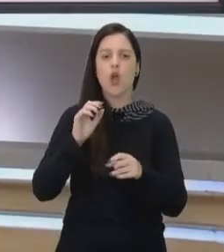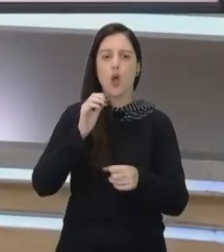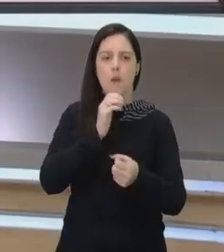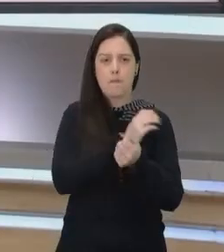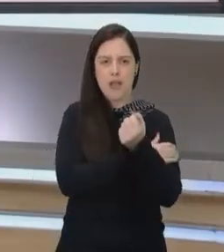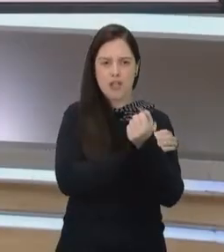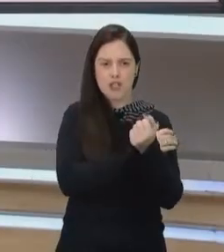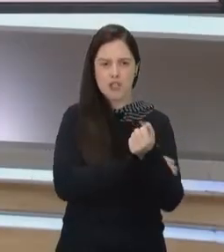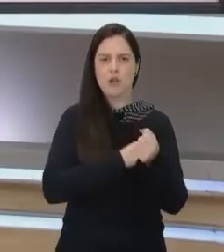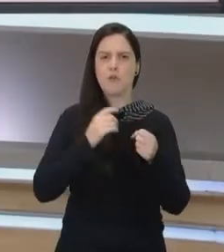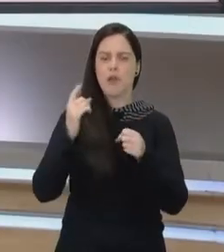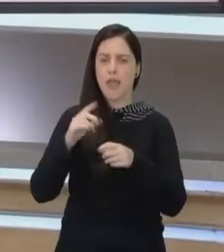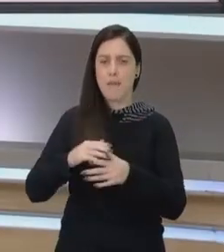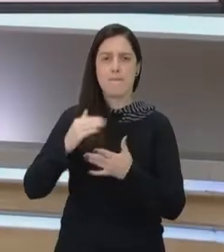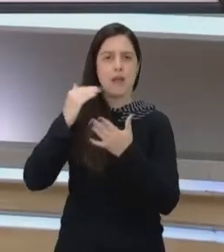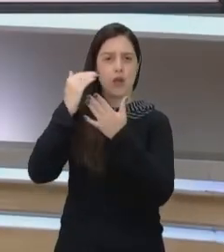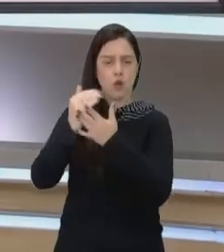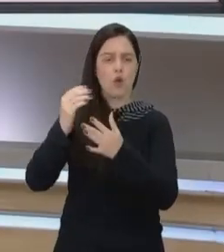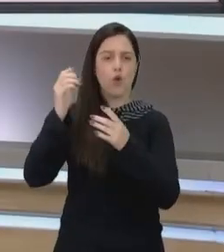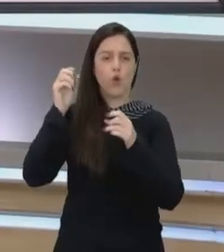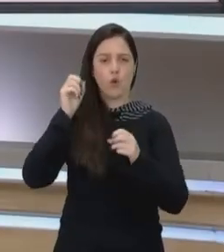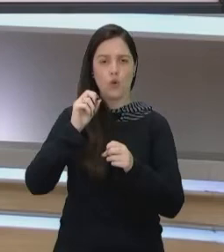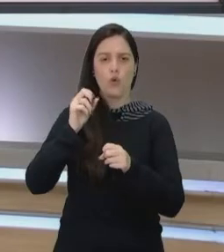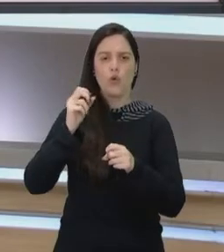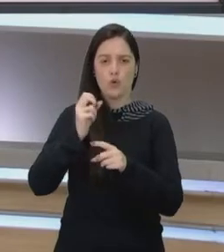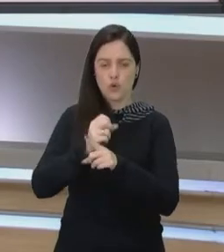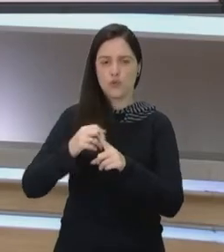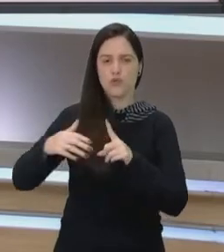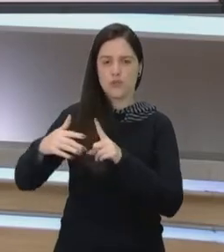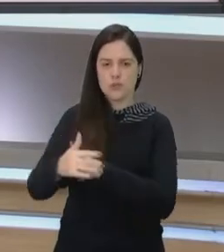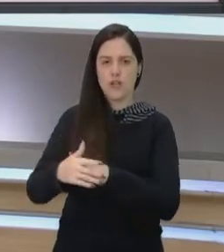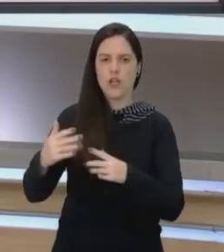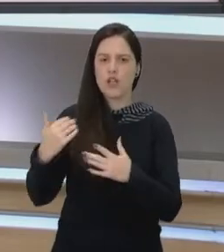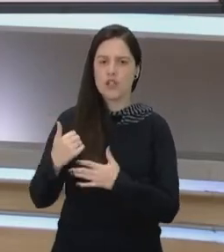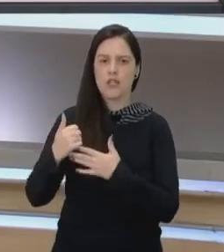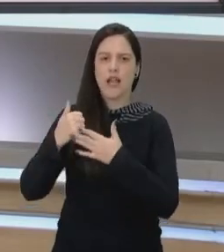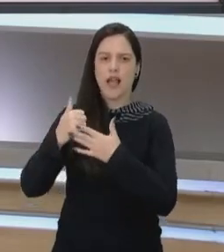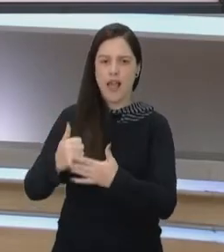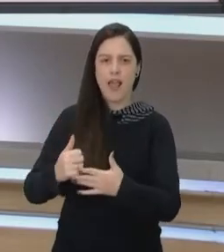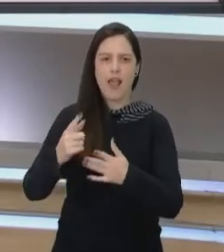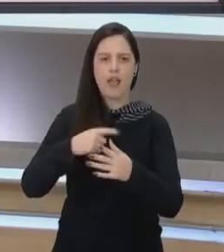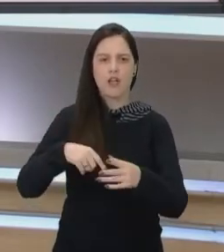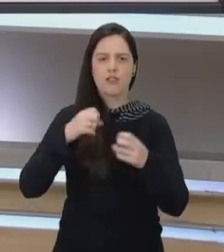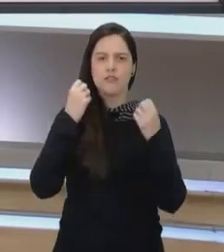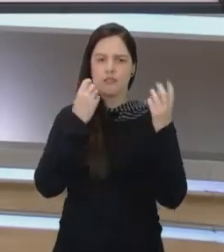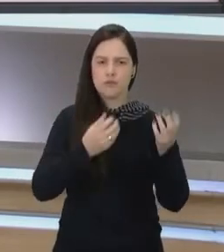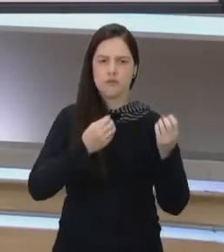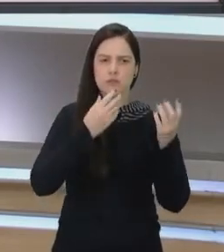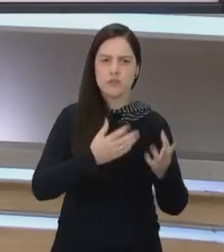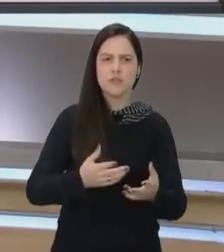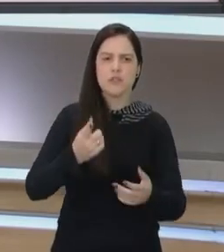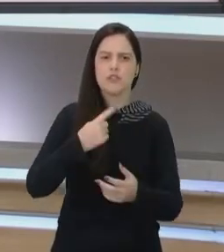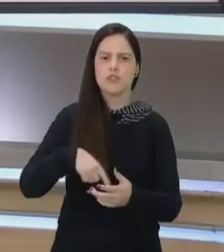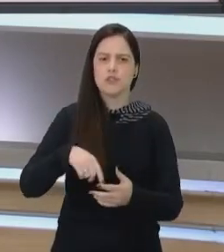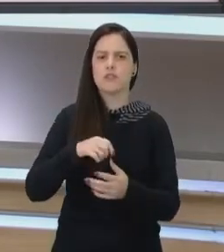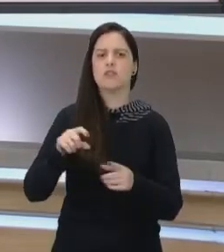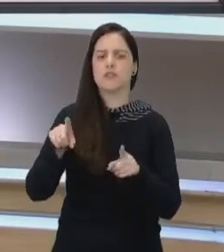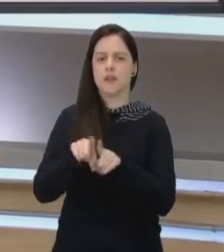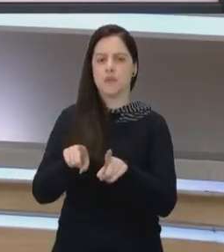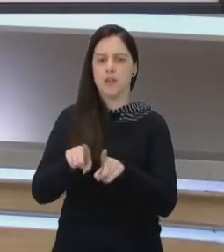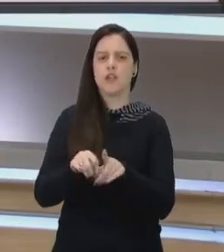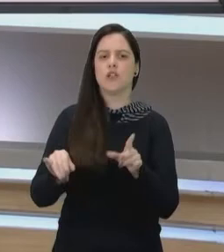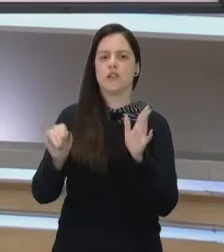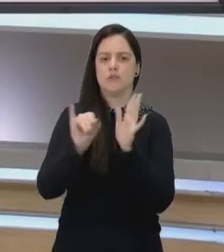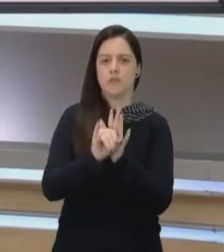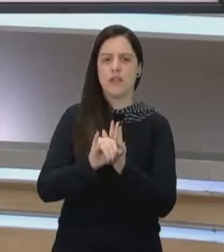é uma construção social, a gente carrega esse machismo nas nossas relações, nos nossos aprendizados e,